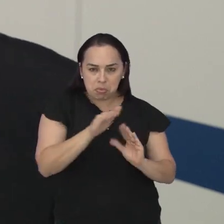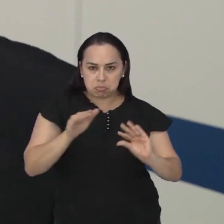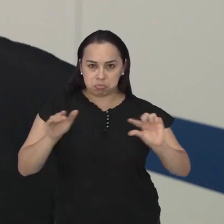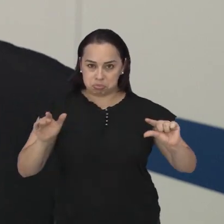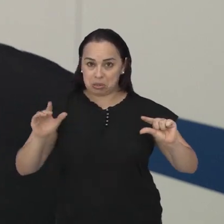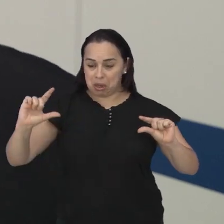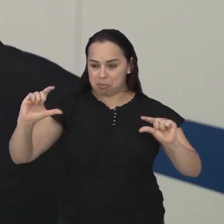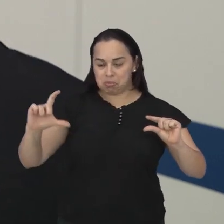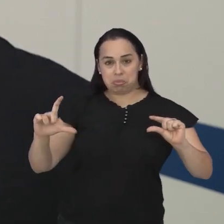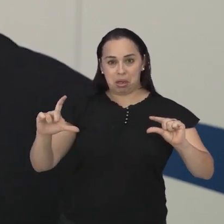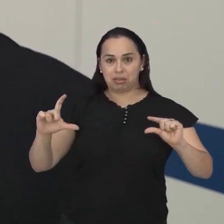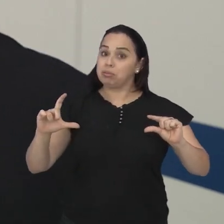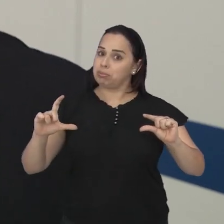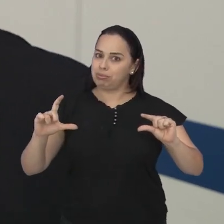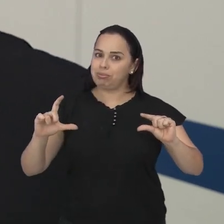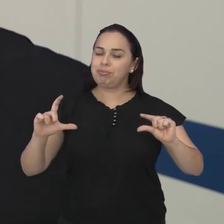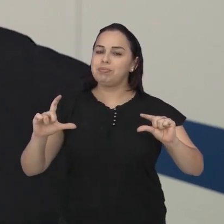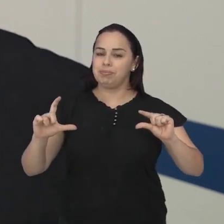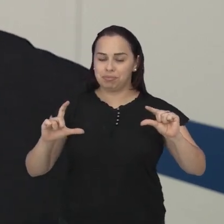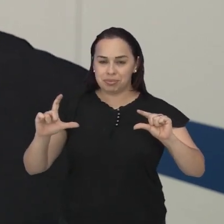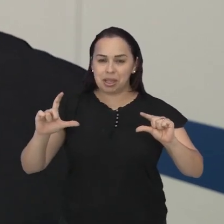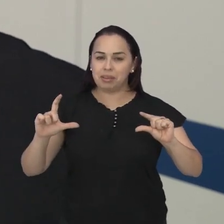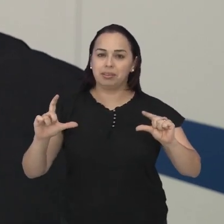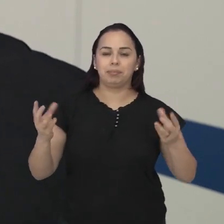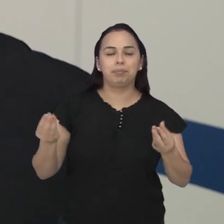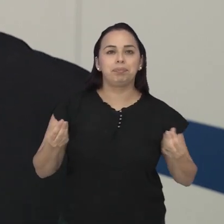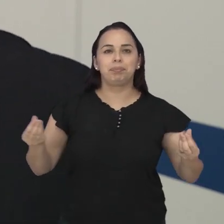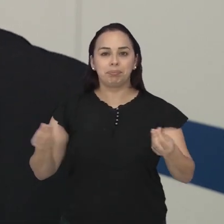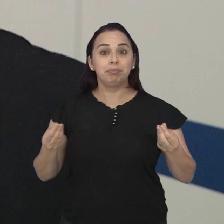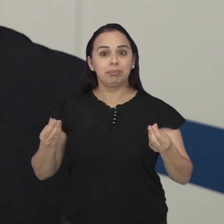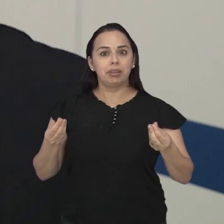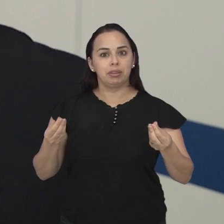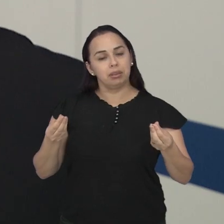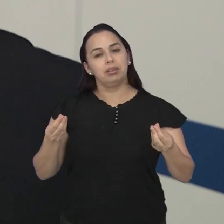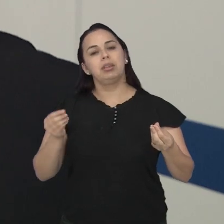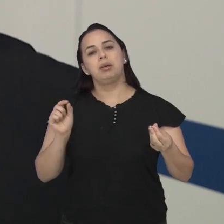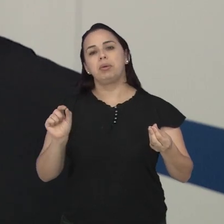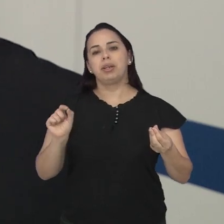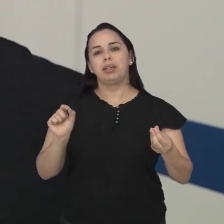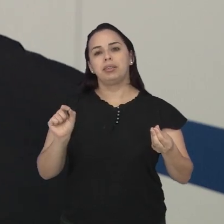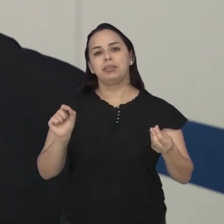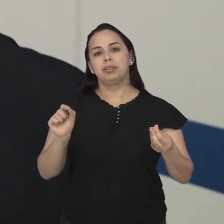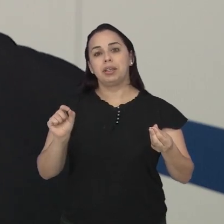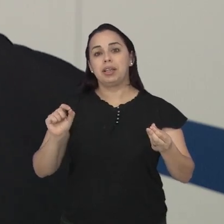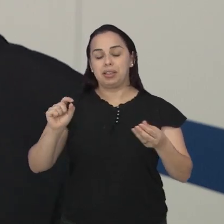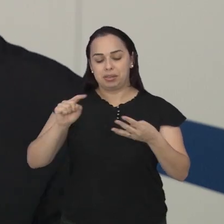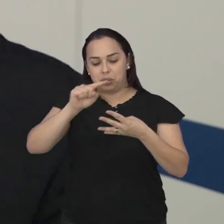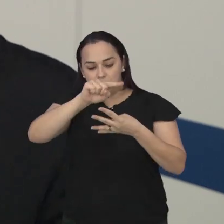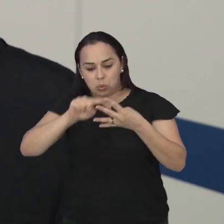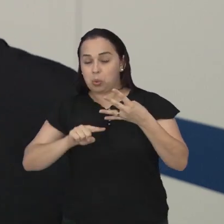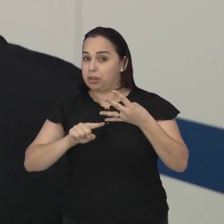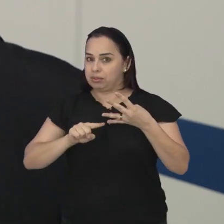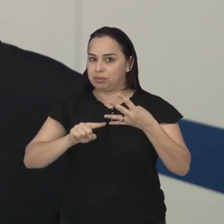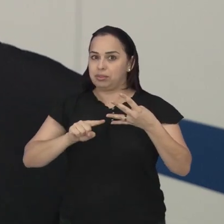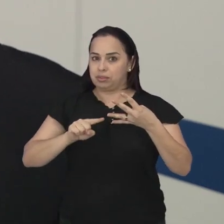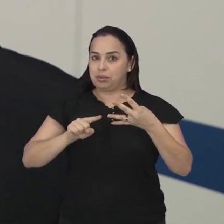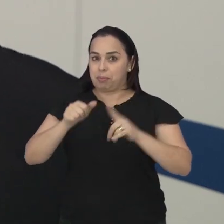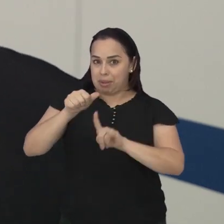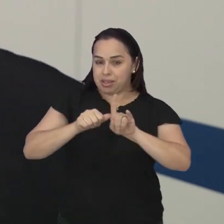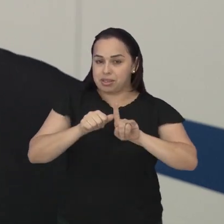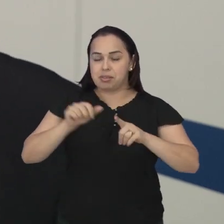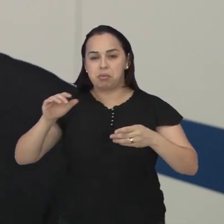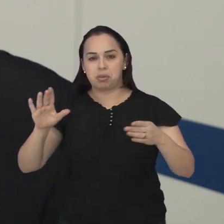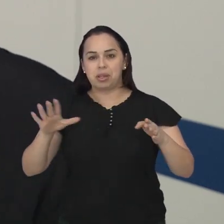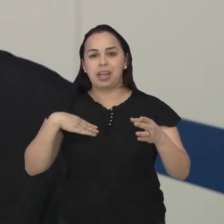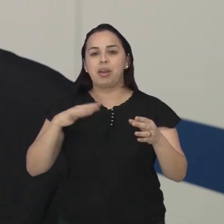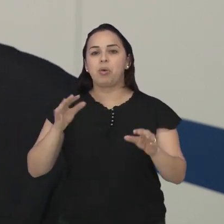despesa é um pouquinho mais baixa do que nós havíamos planejado. Então a tendência é que no primeiro quadrimestre de 2023